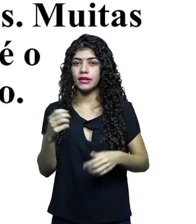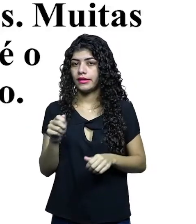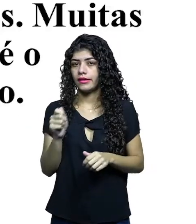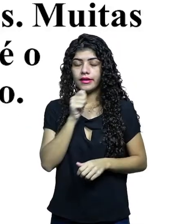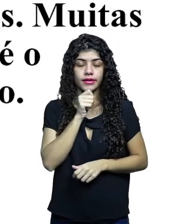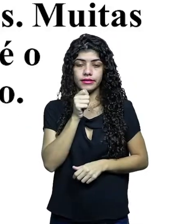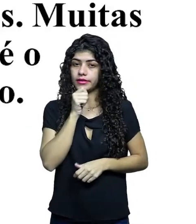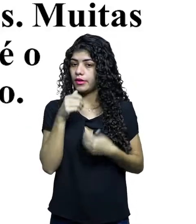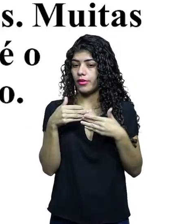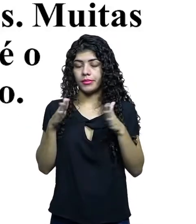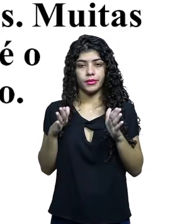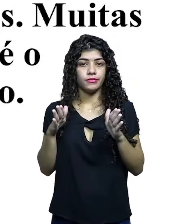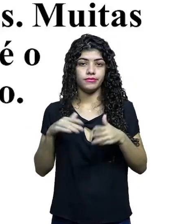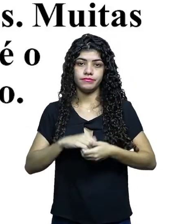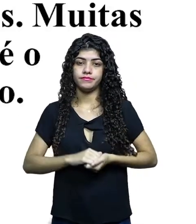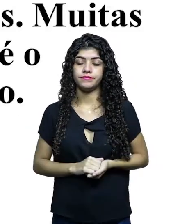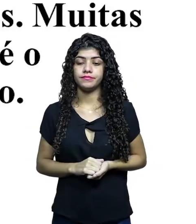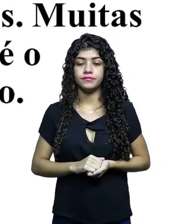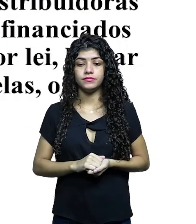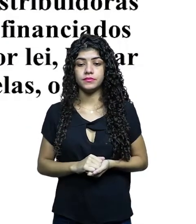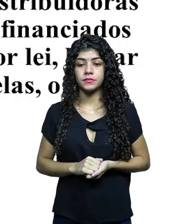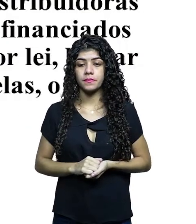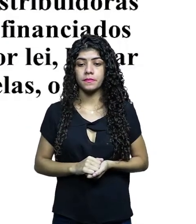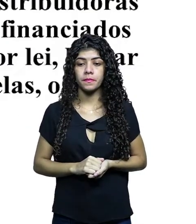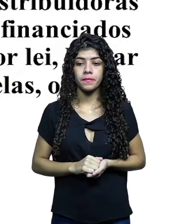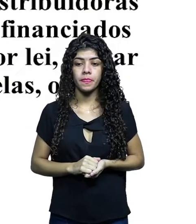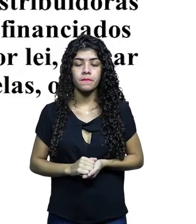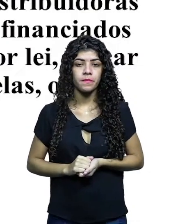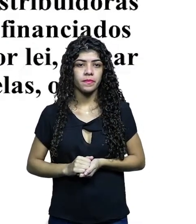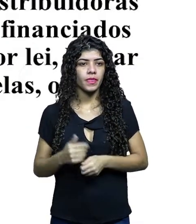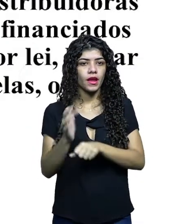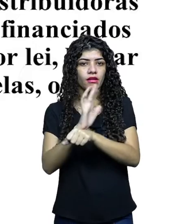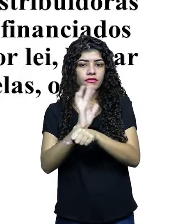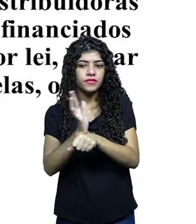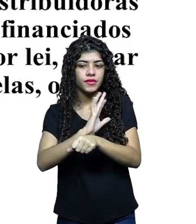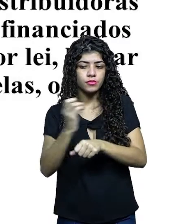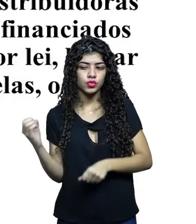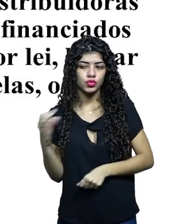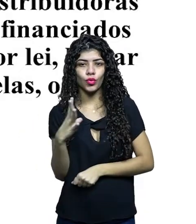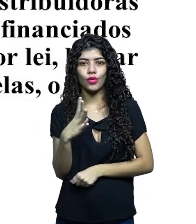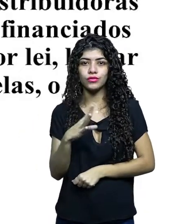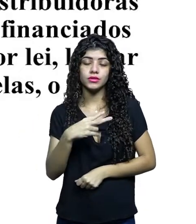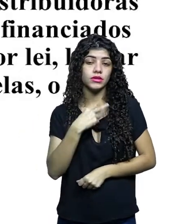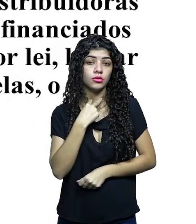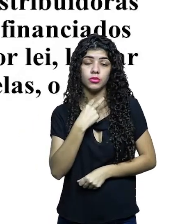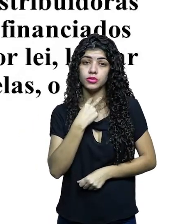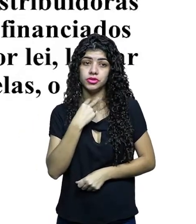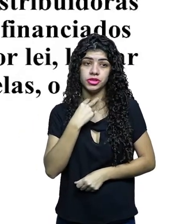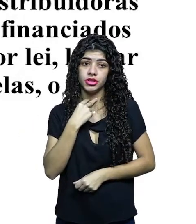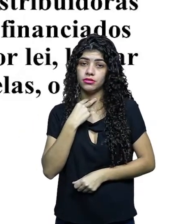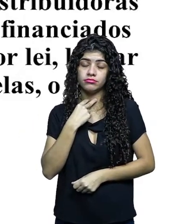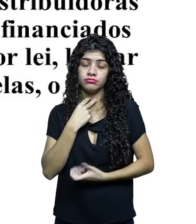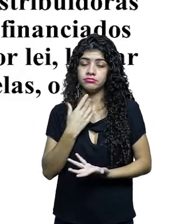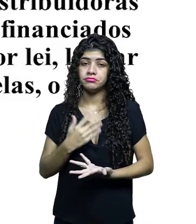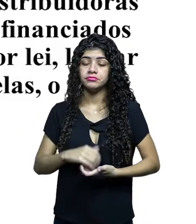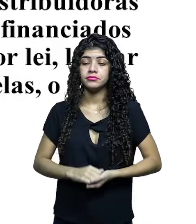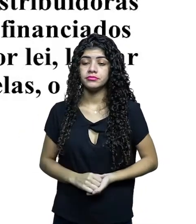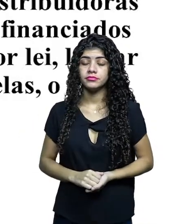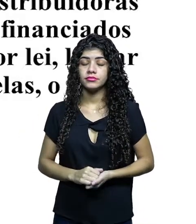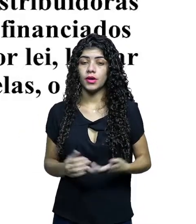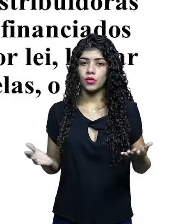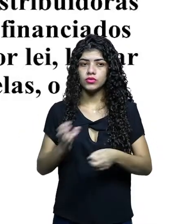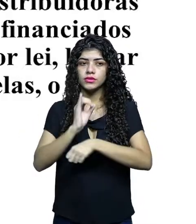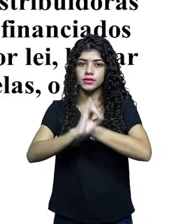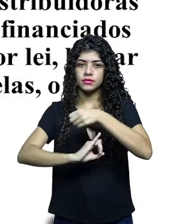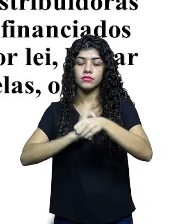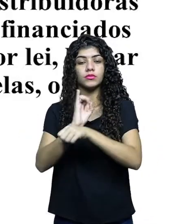não reabriram até o presente momento. Filmes inéditos não puderam ser lançados, alguns migraram os lançamentos para as plataformas